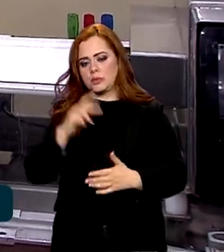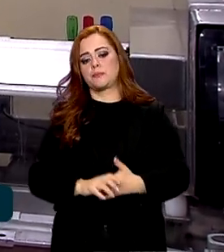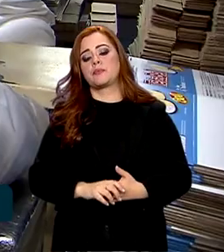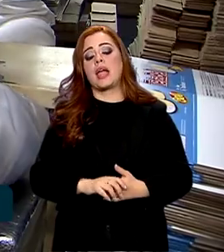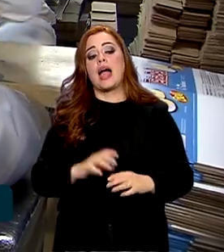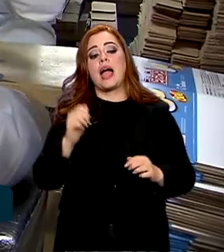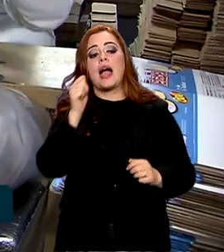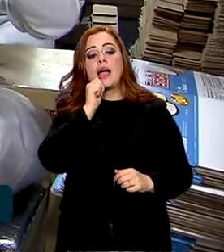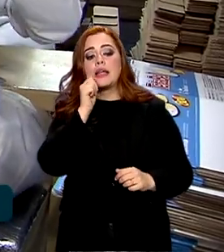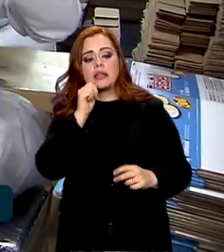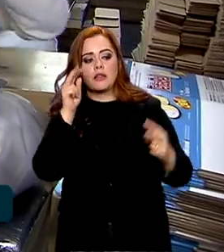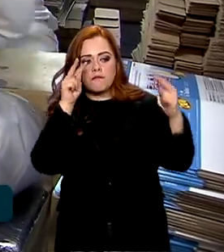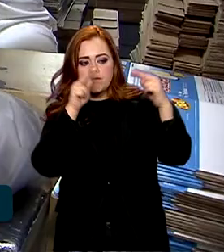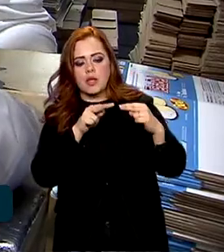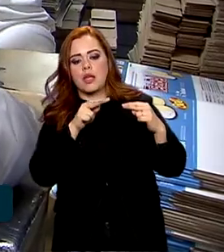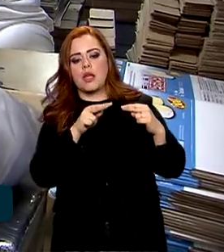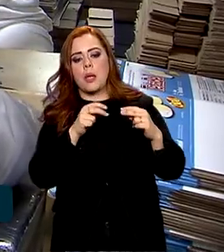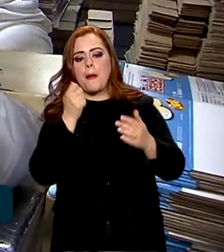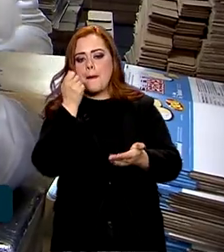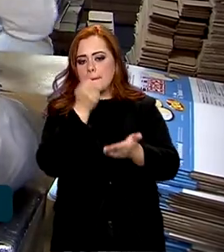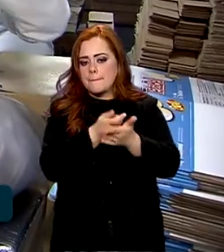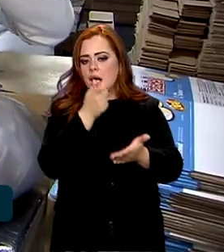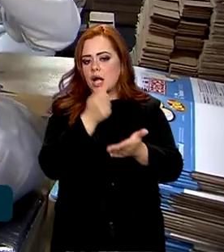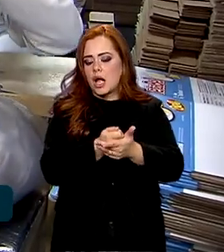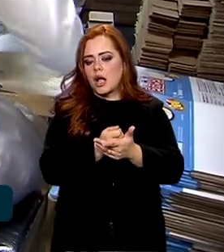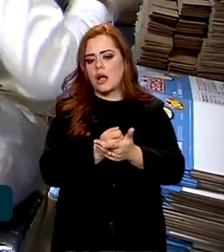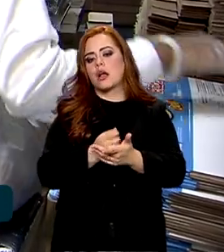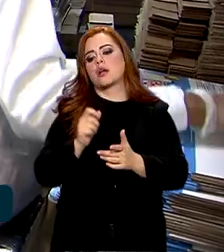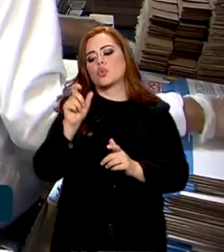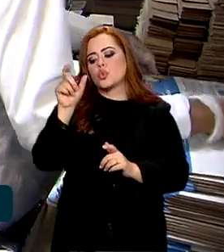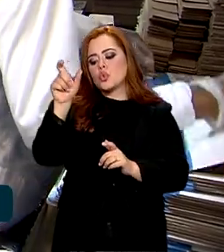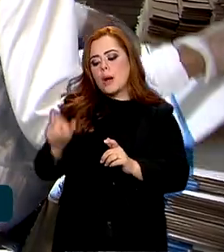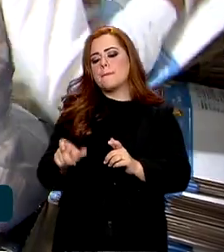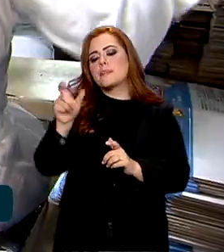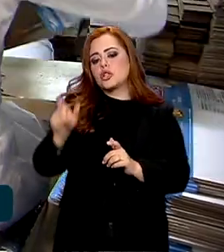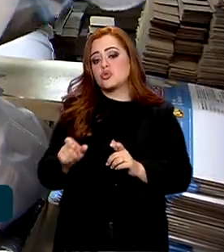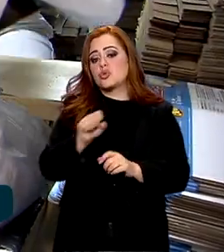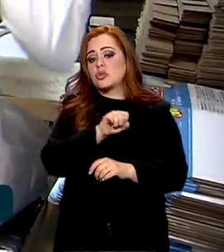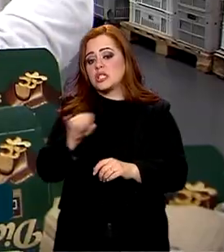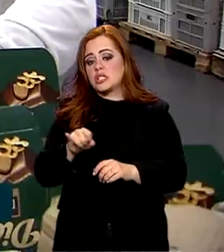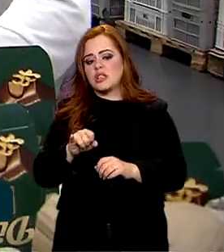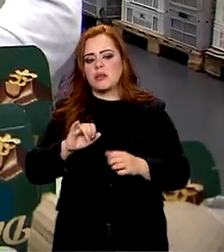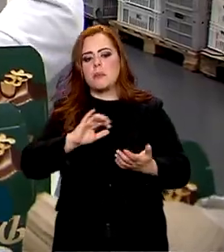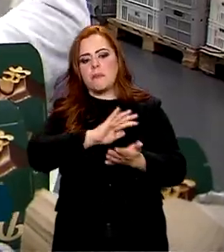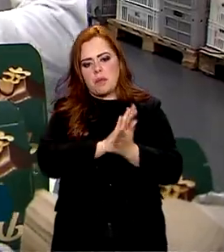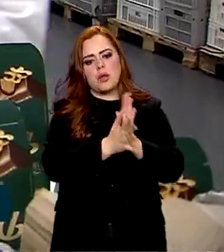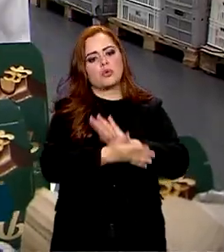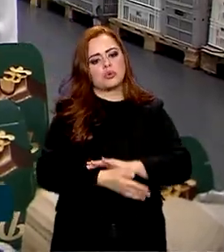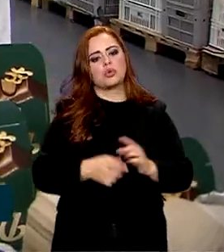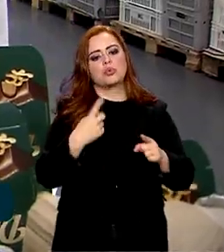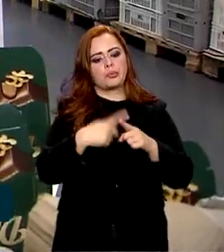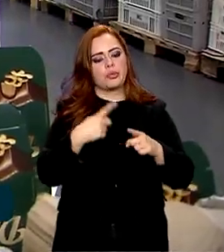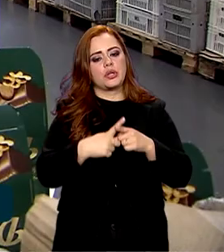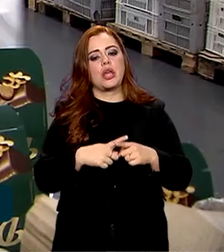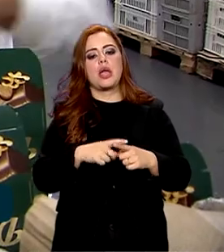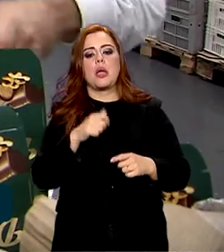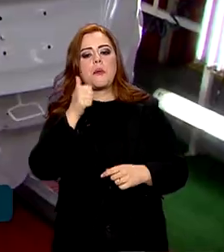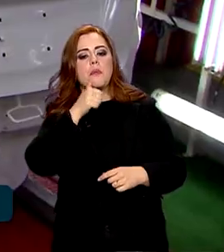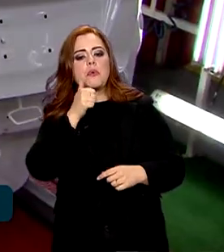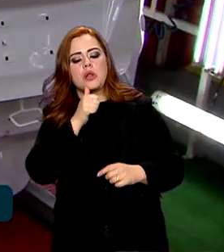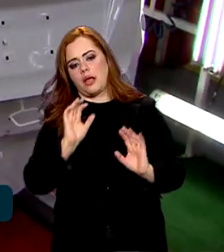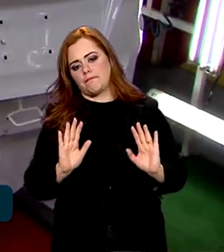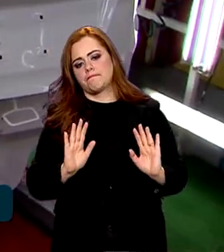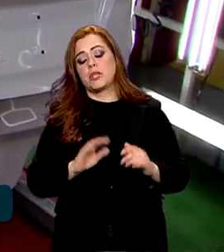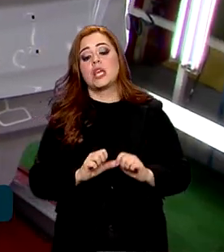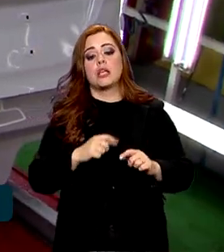prevê indenização por danos morais em casos de discriminação por sexo e vai além.